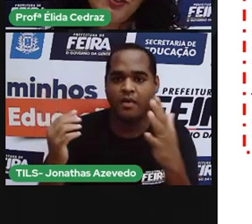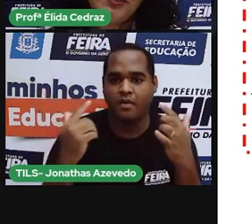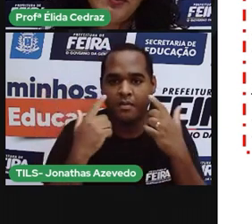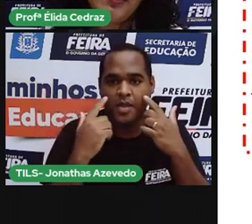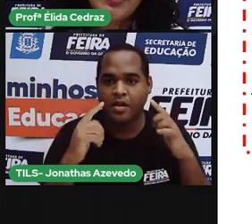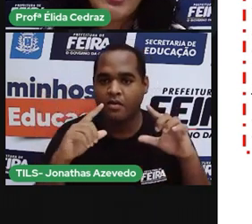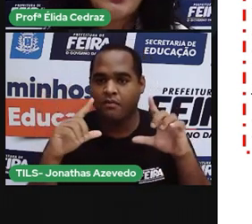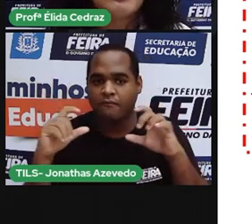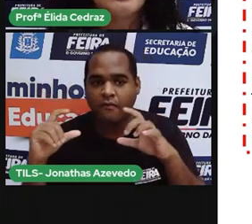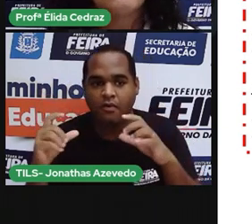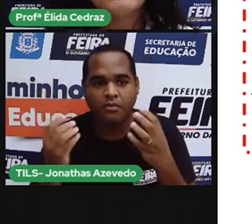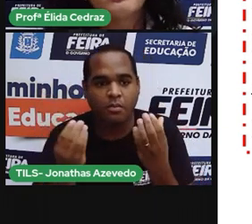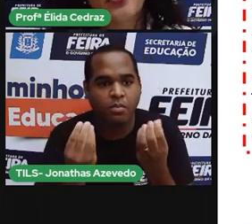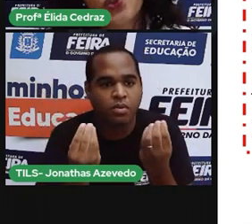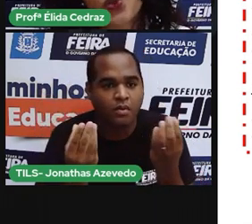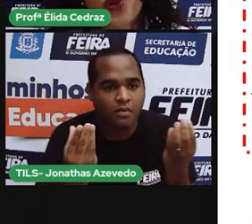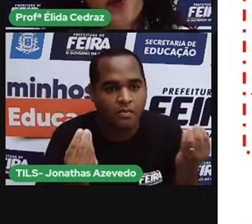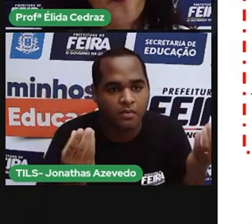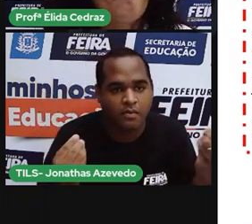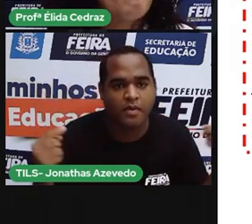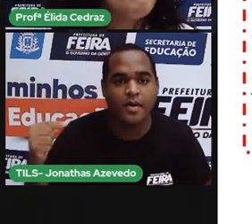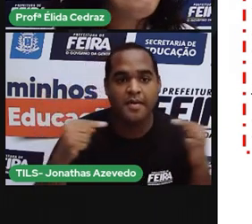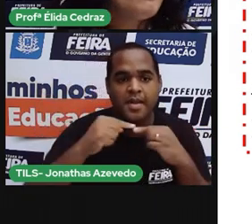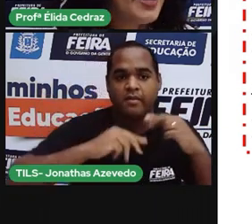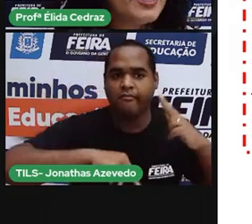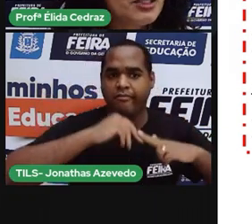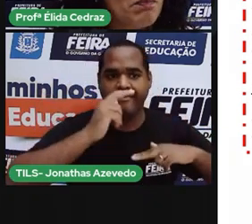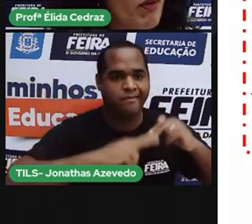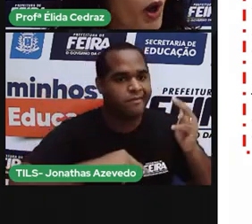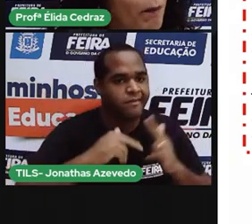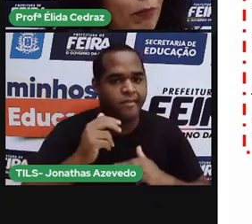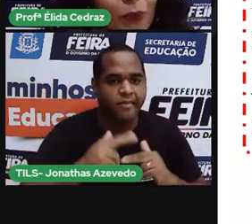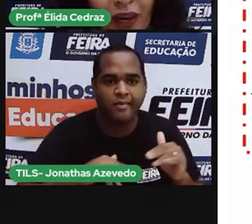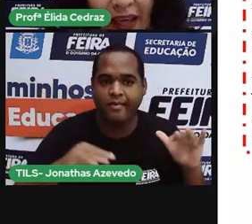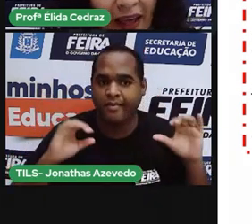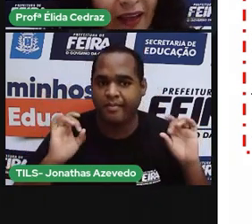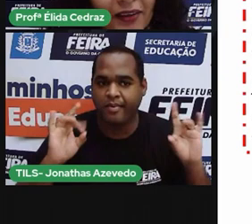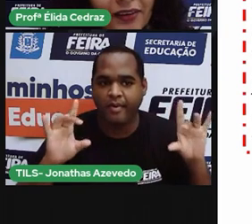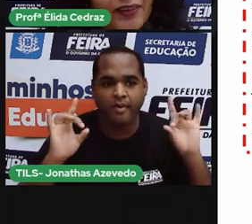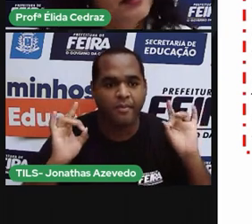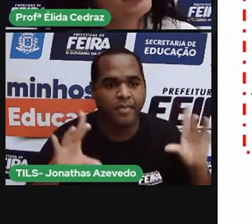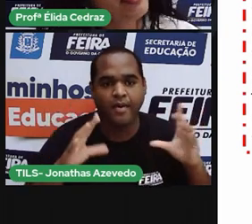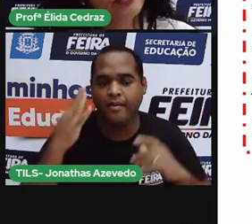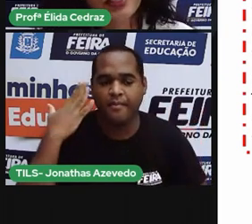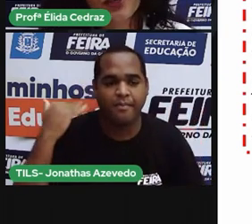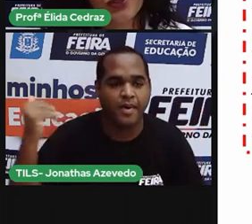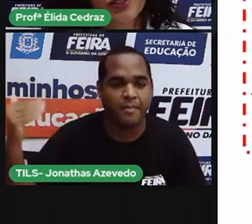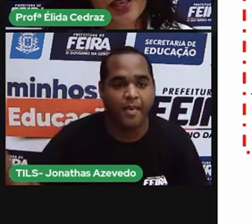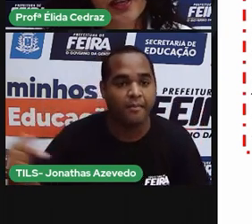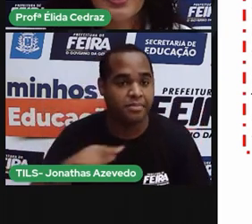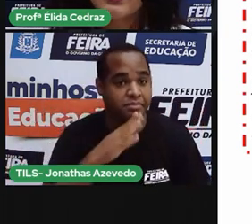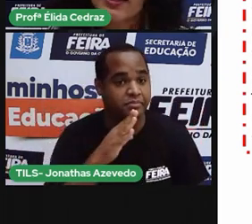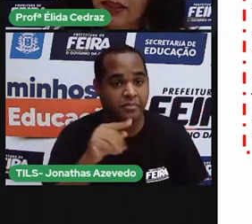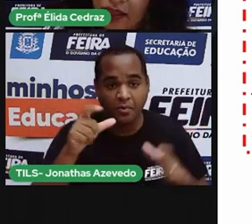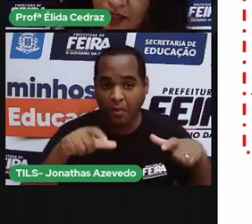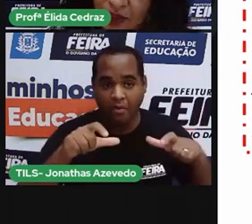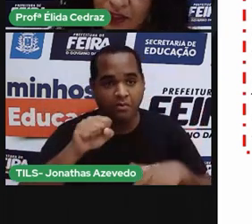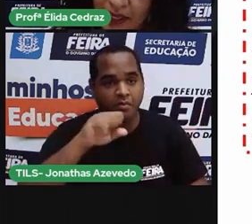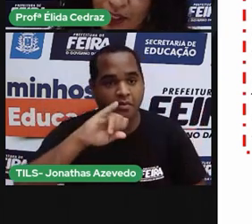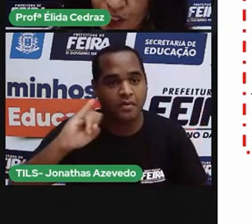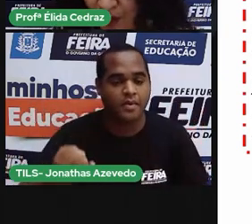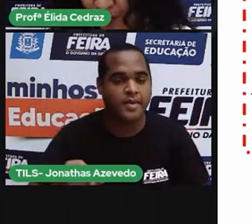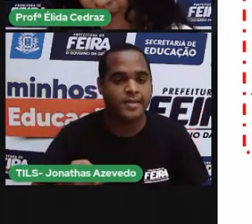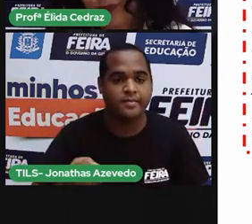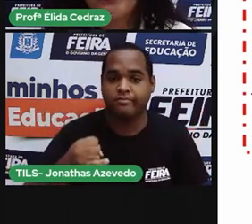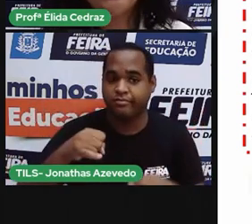gente. É o São João mais popular. É o de São José, na